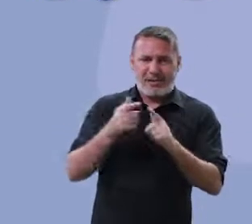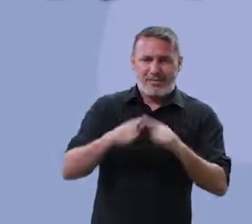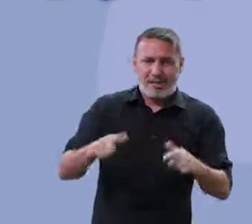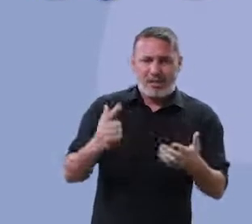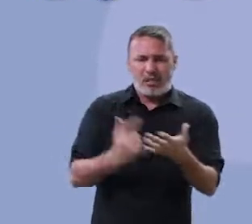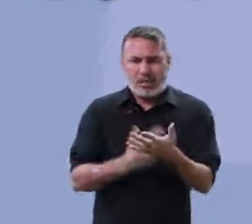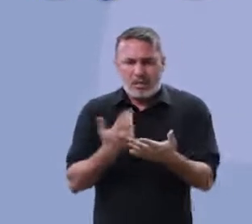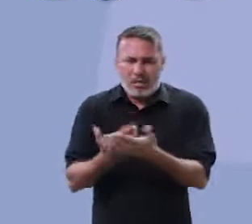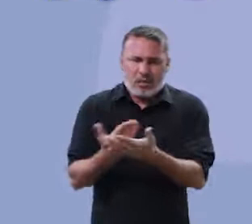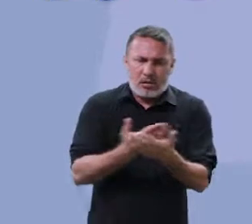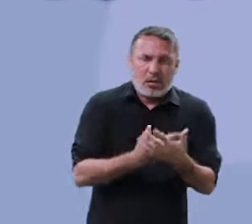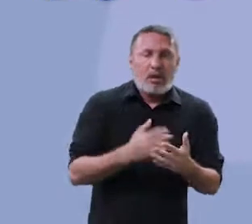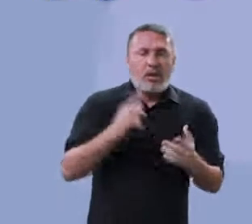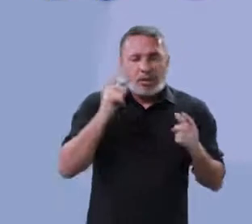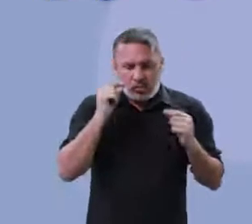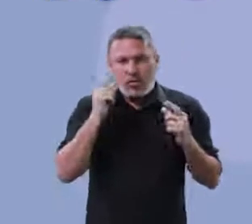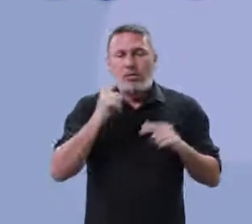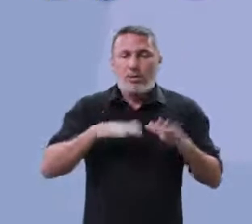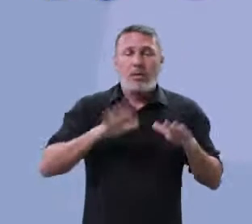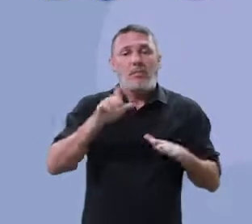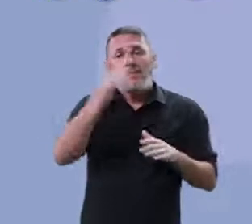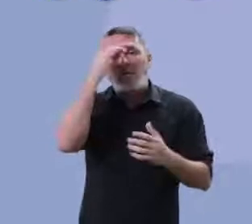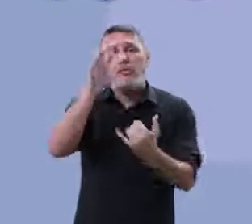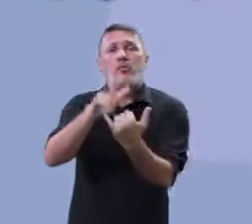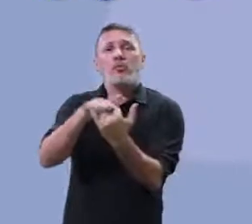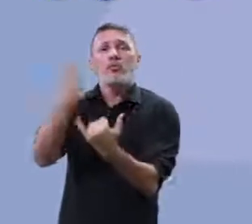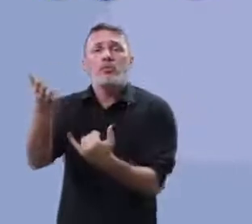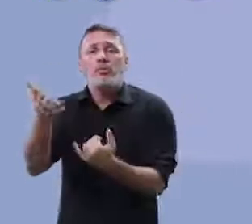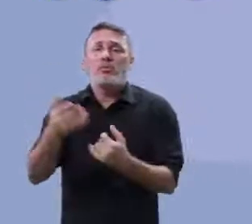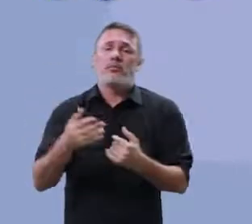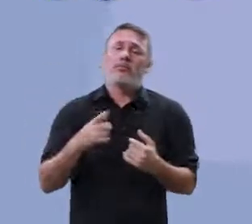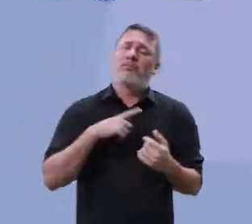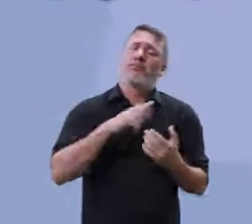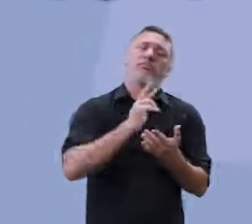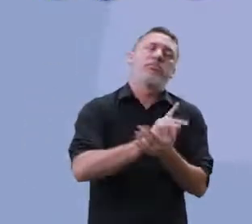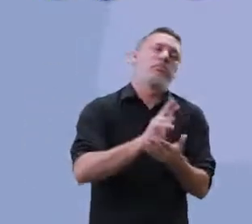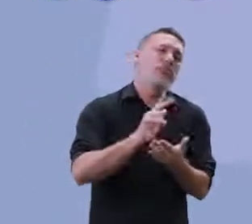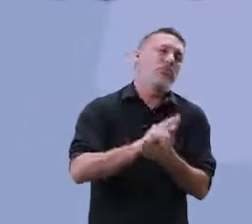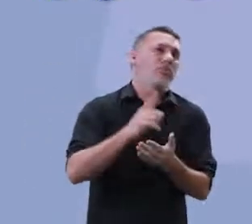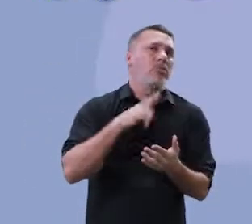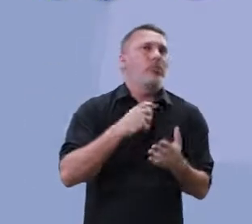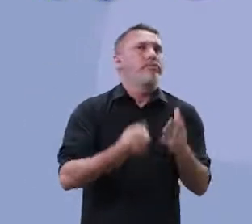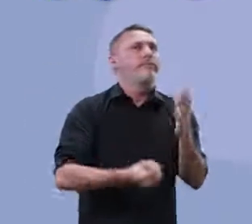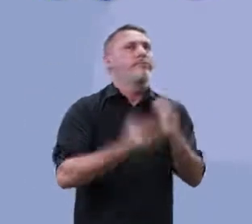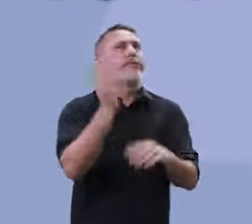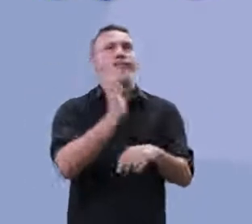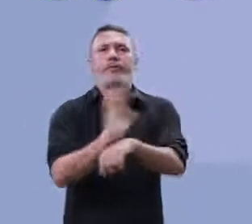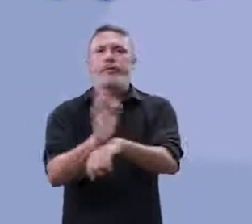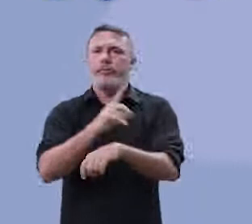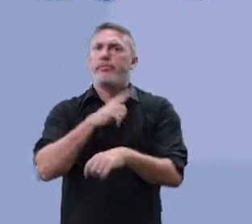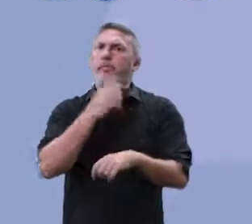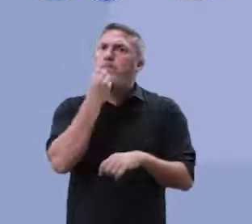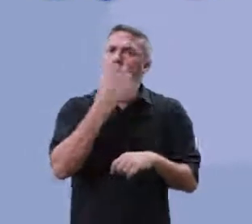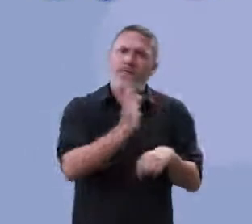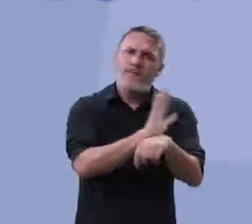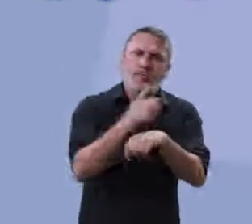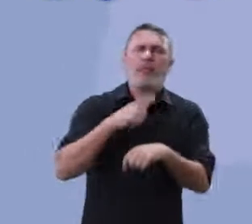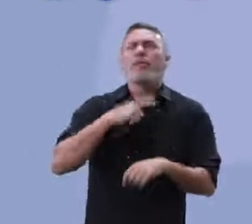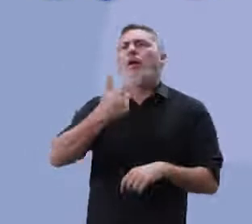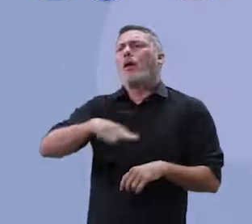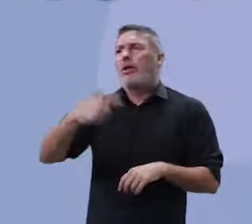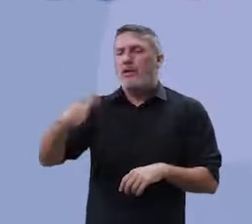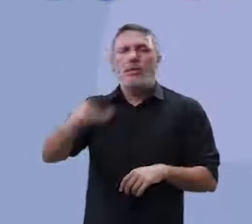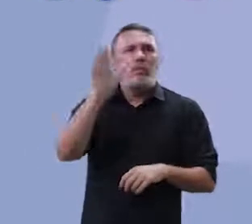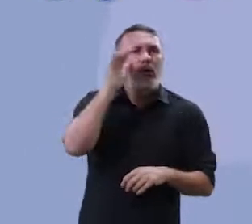começar a estudar ali, então dá até mesmo sono. Mas o YouTube, esse canal, tem vários vídeos, bons